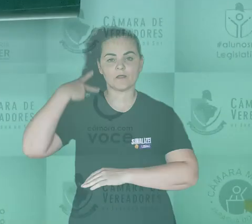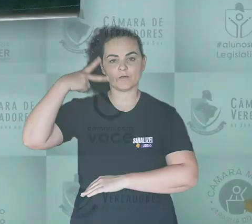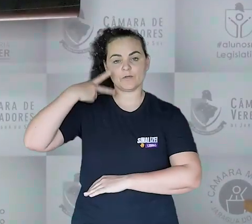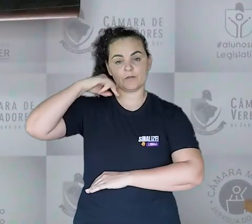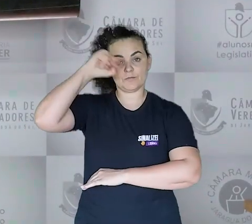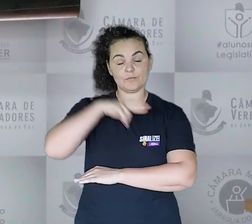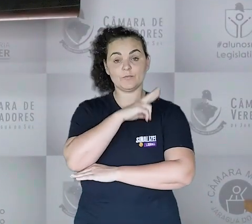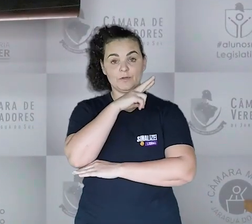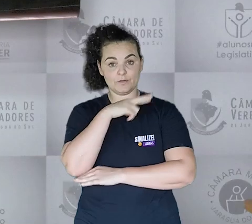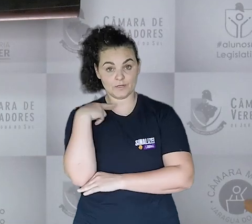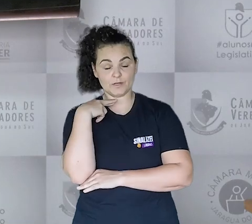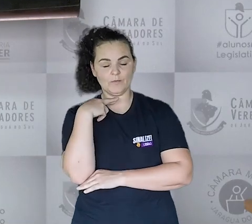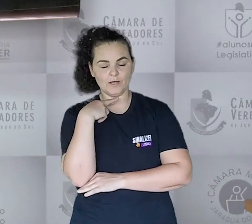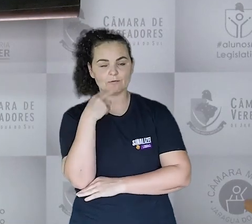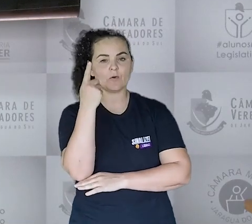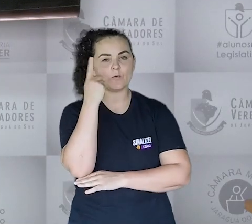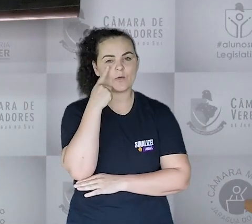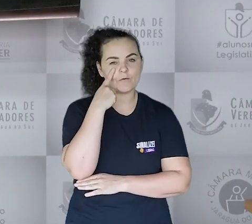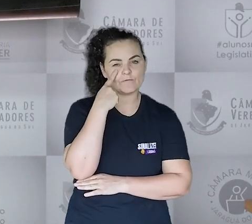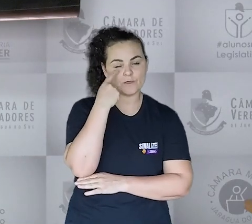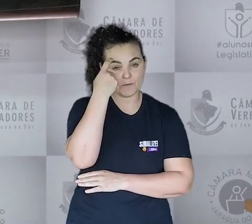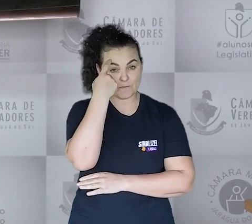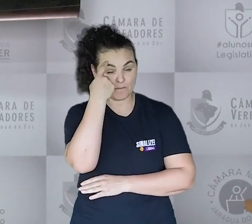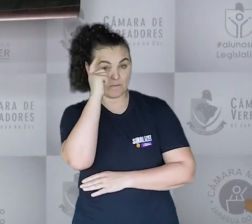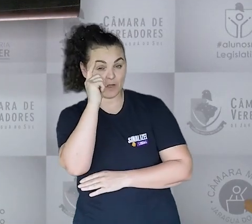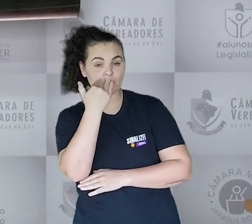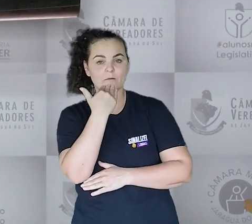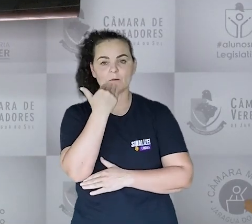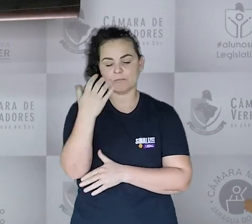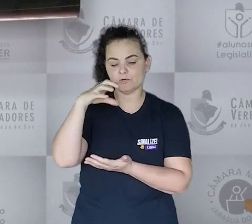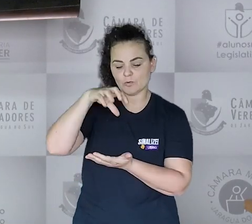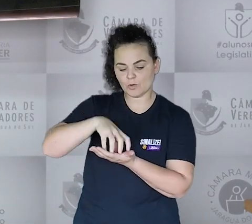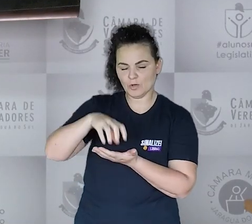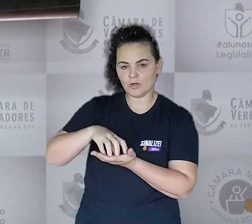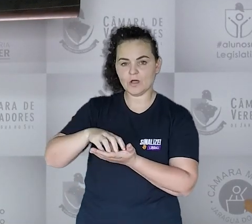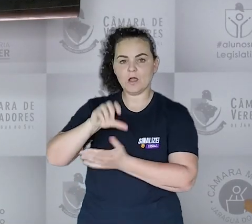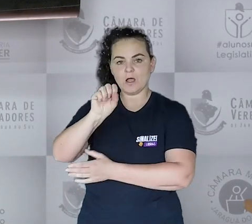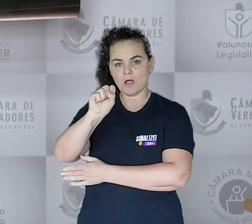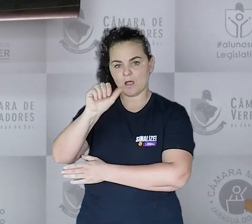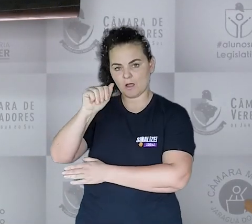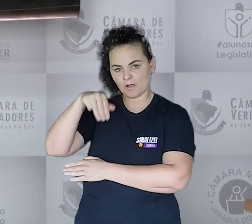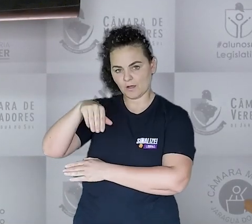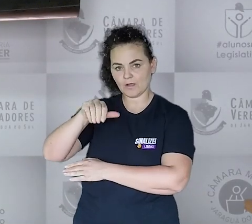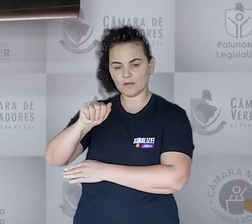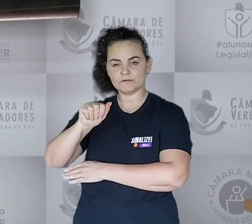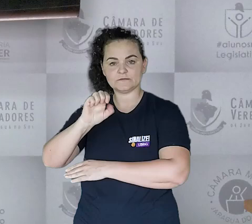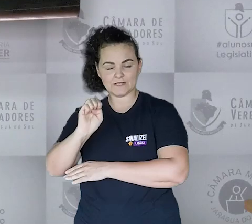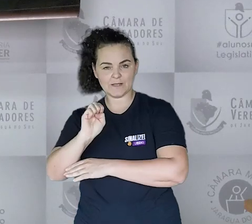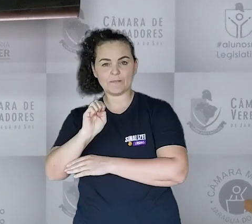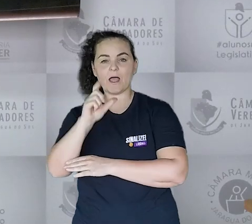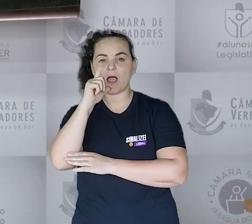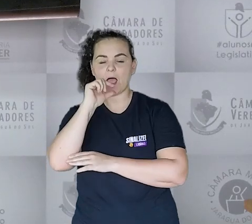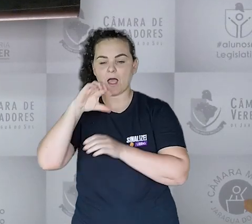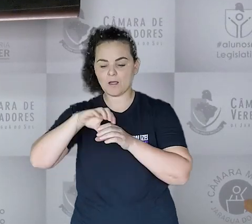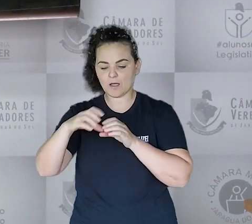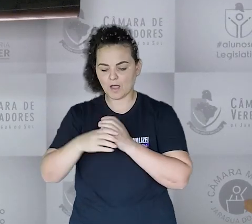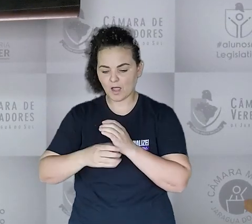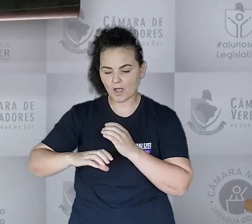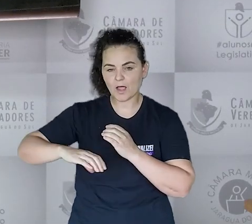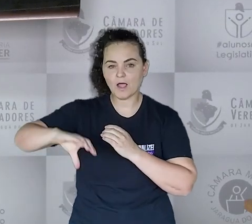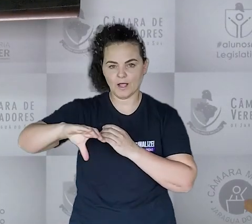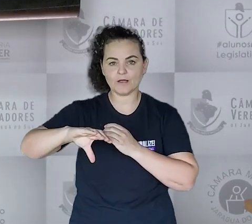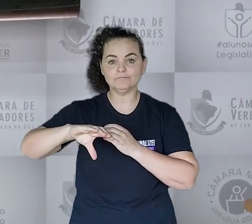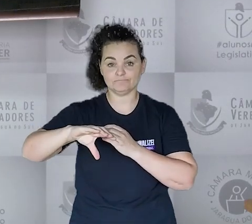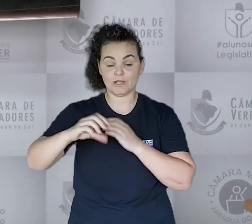Os parlamentares jaraguaenses apreciaram uma indicação solicitando ao Serviço Autônomo Municipal de Água Esgoto,